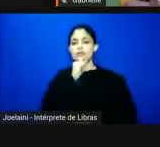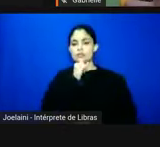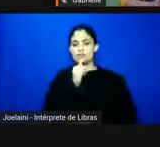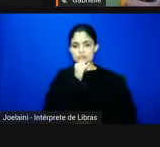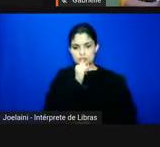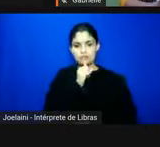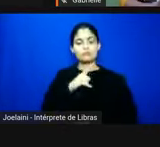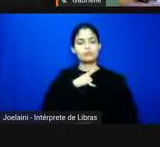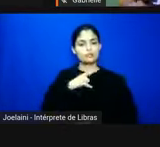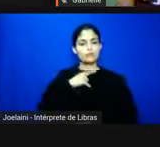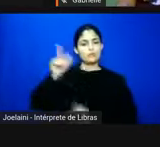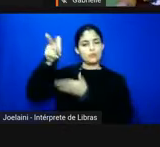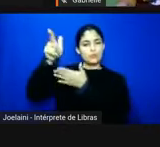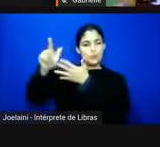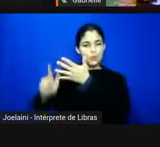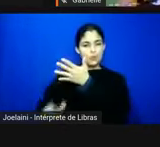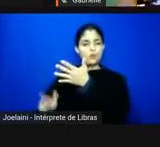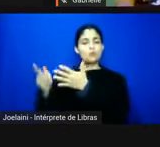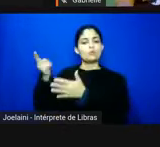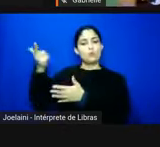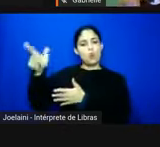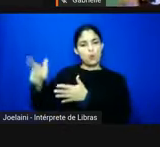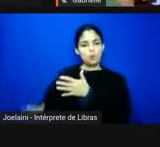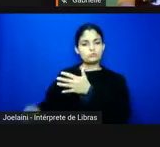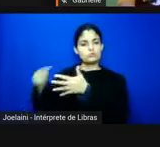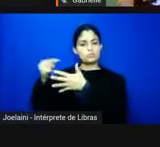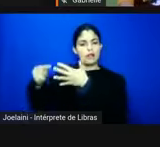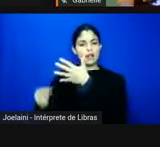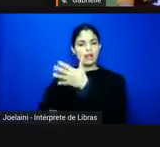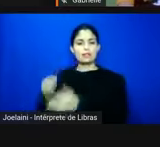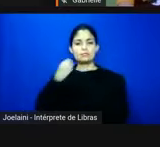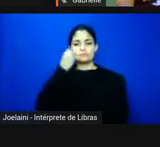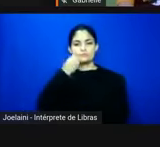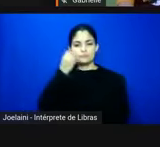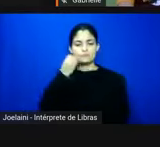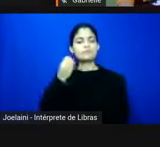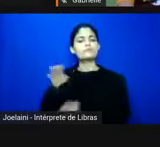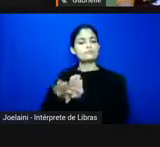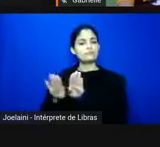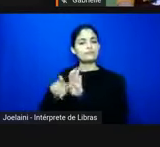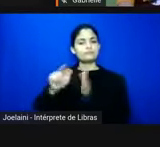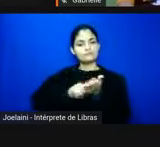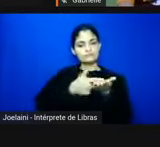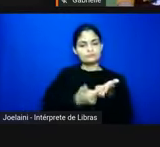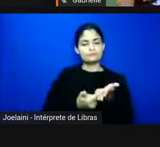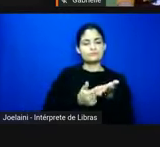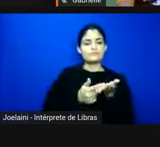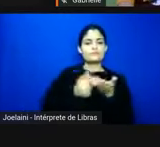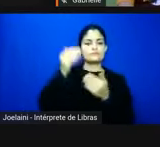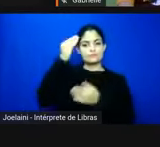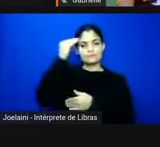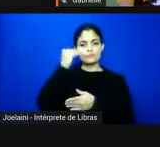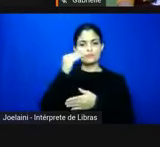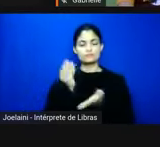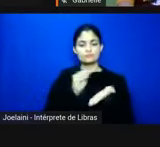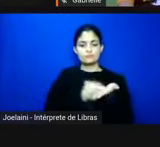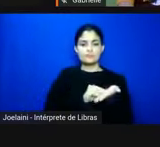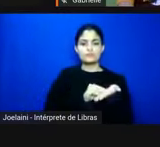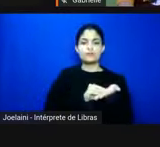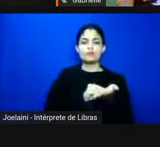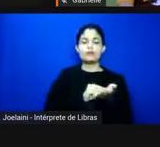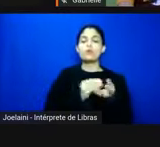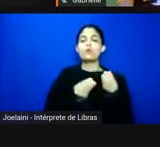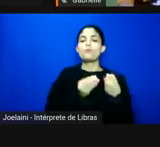outras experiências anteriores a essas citadas aí nos jornais de Santa Maria como Alvorada e que portanto esse